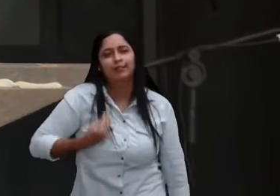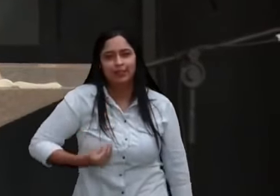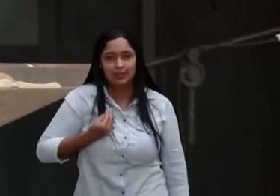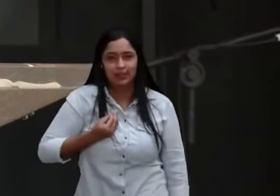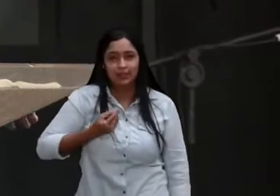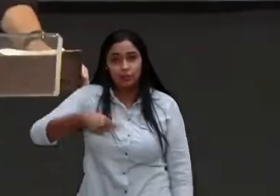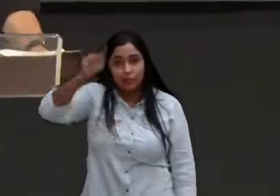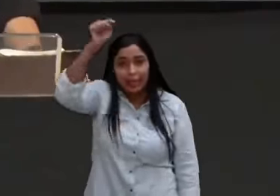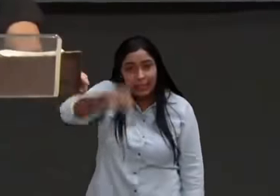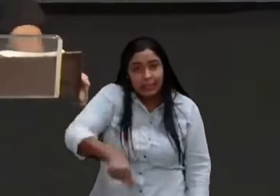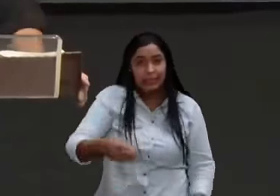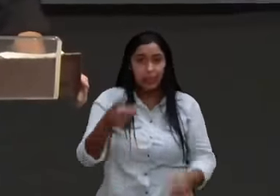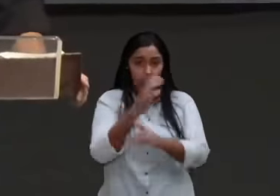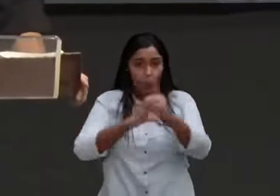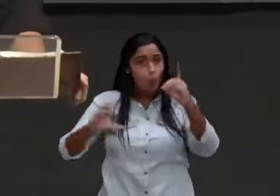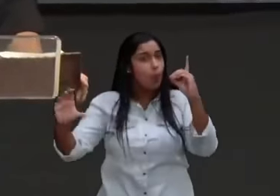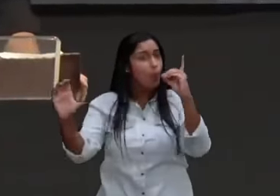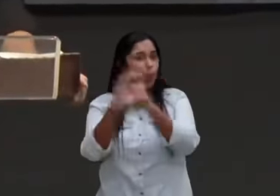online,